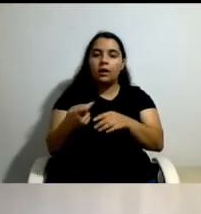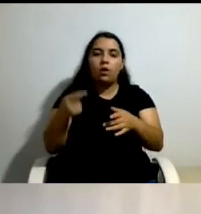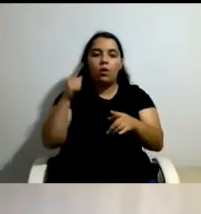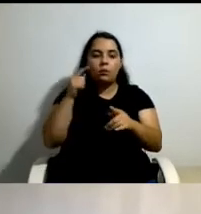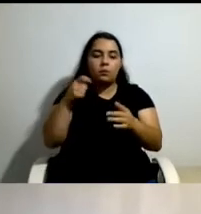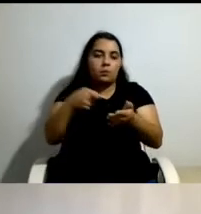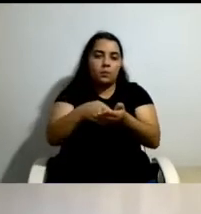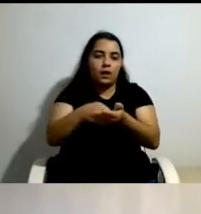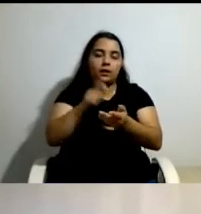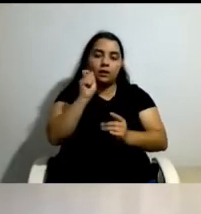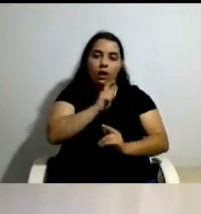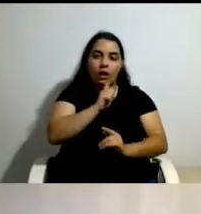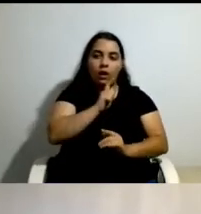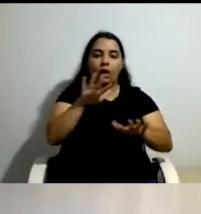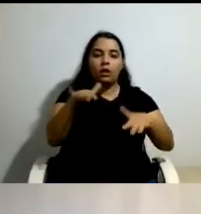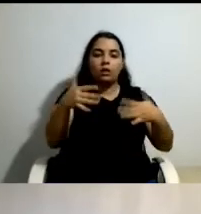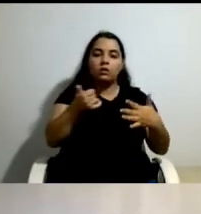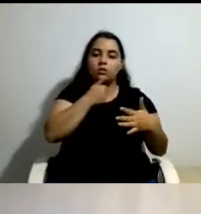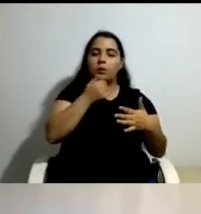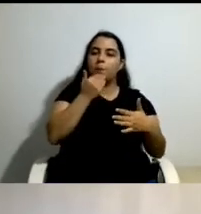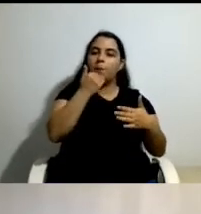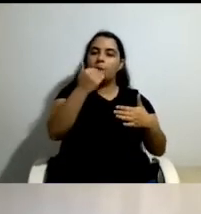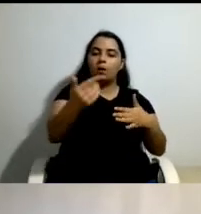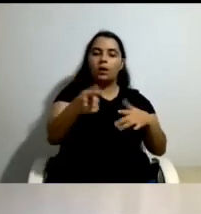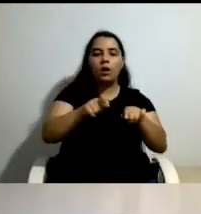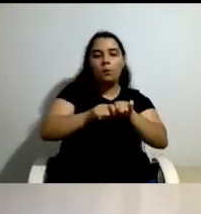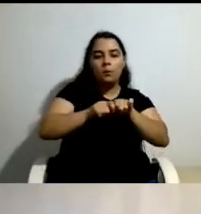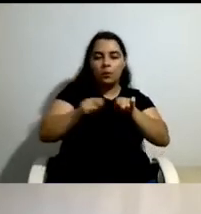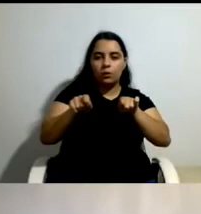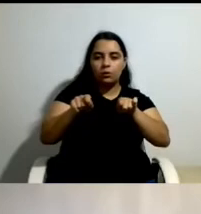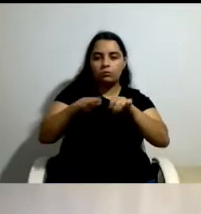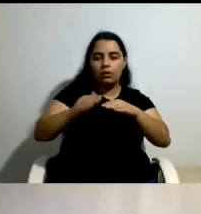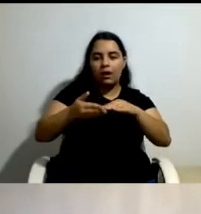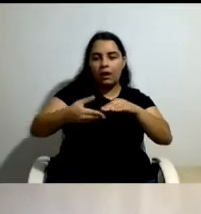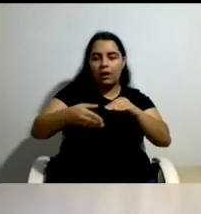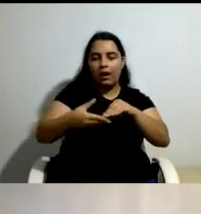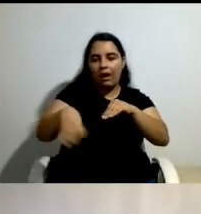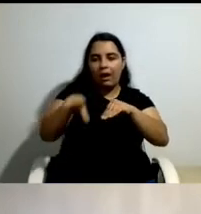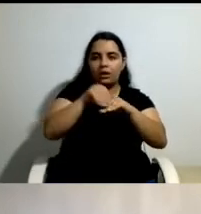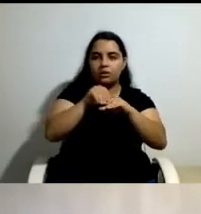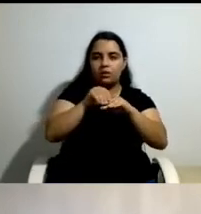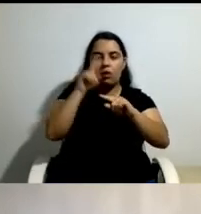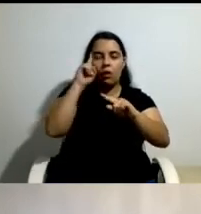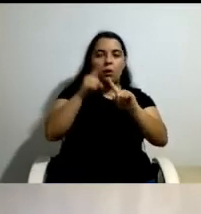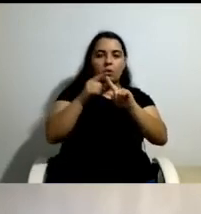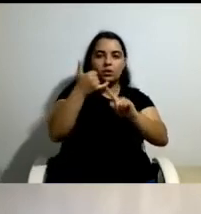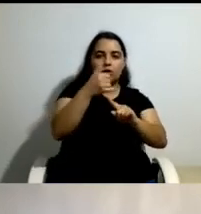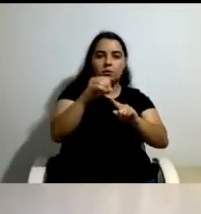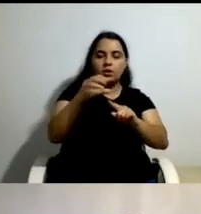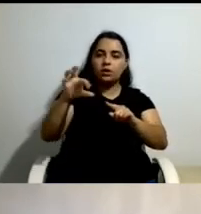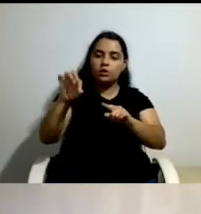prolongamento inicial à Câmara para o ano de 2018 poderem utilizar essa verba.